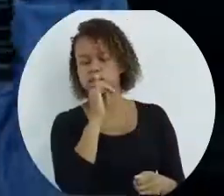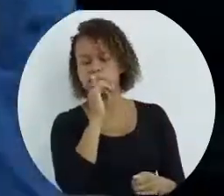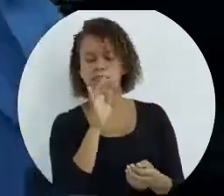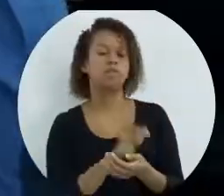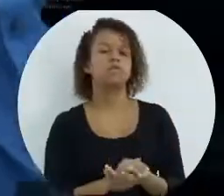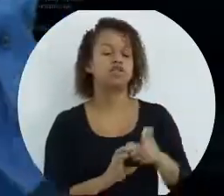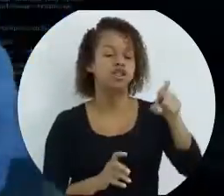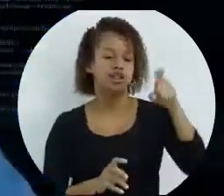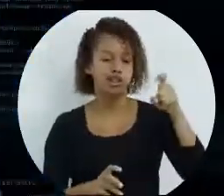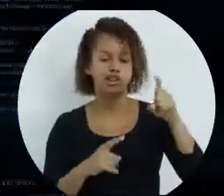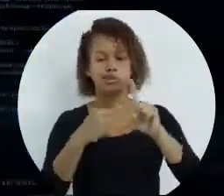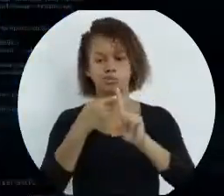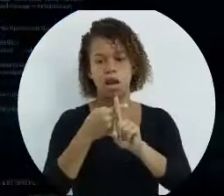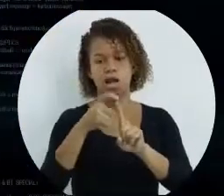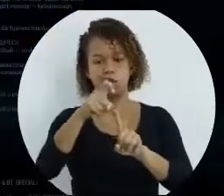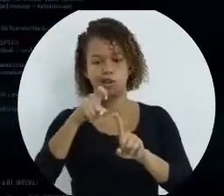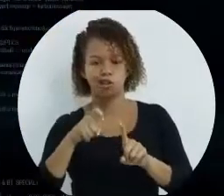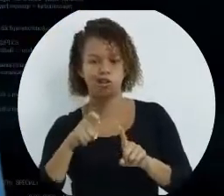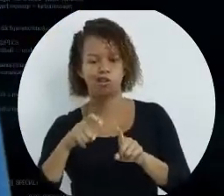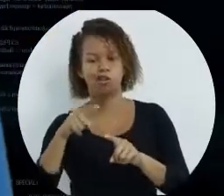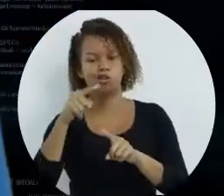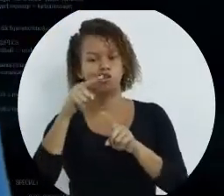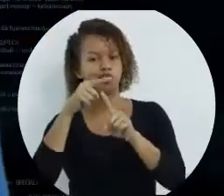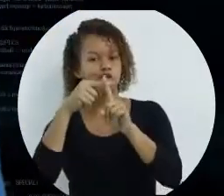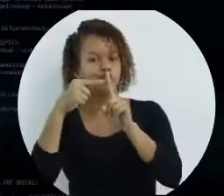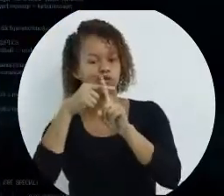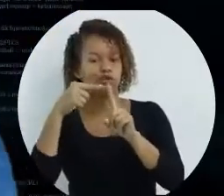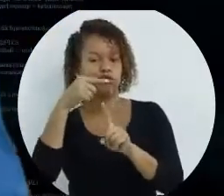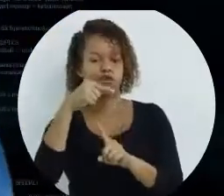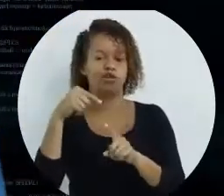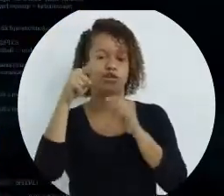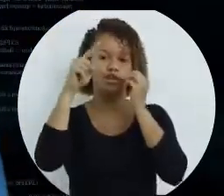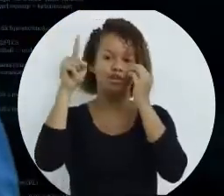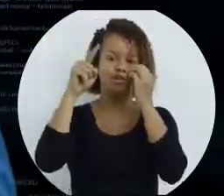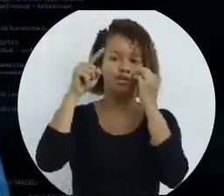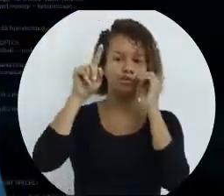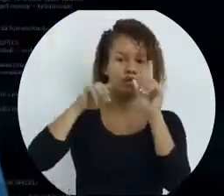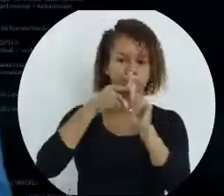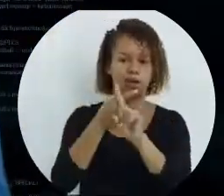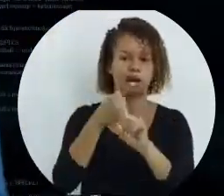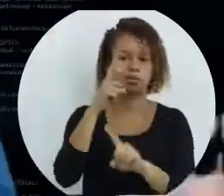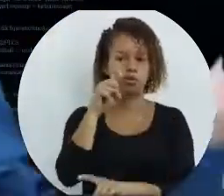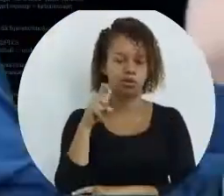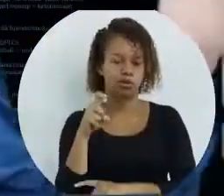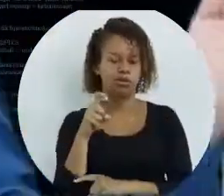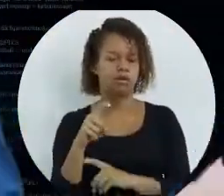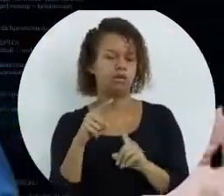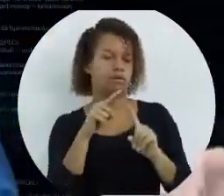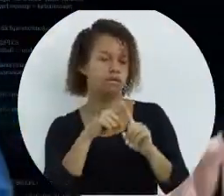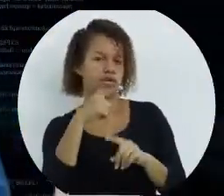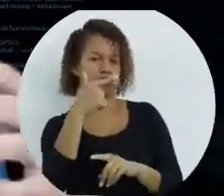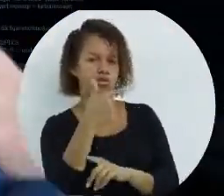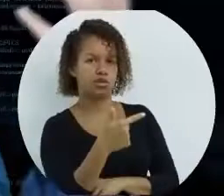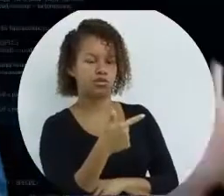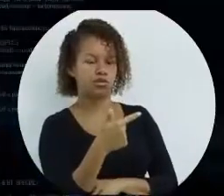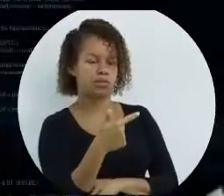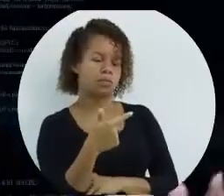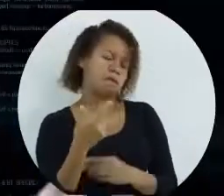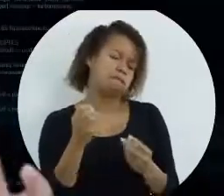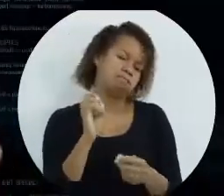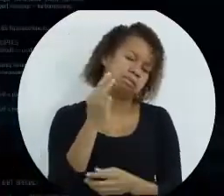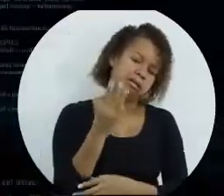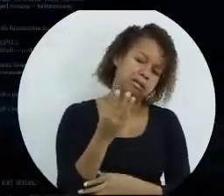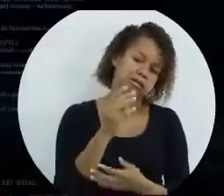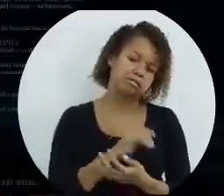colocar x mais x, dividido por x, multiplicado por x, vezes 2, ou vezes